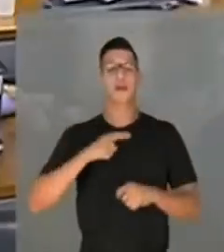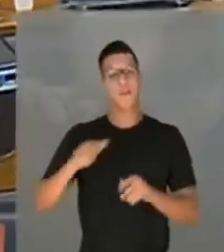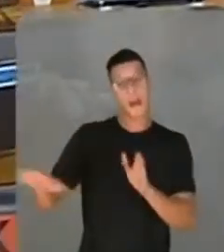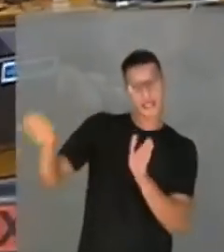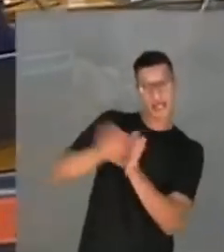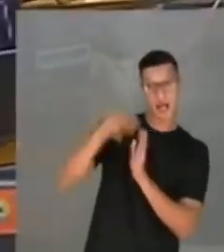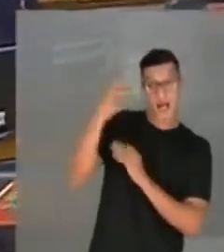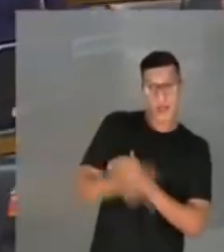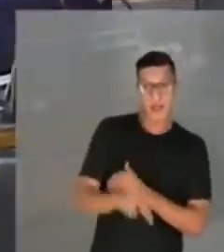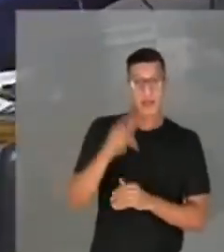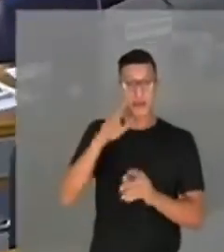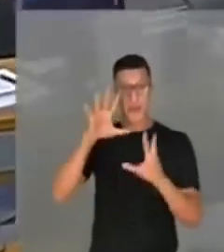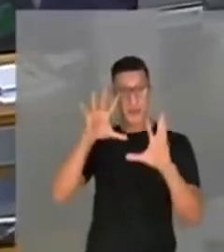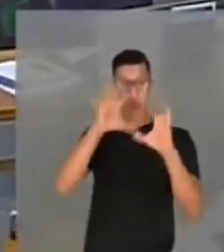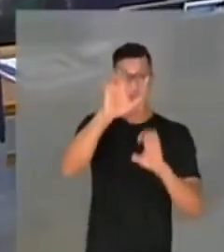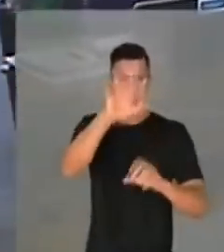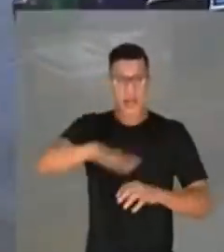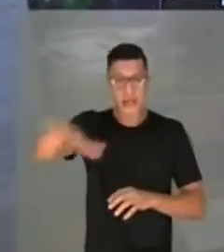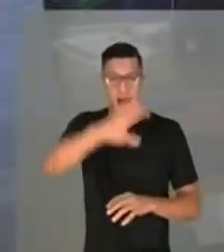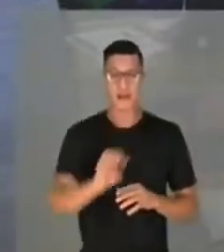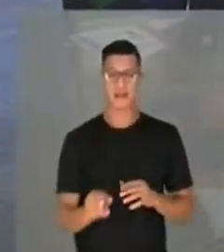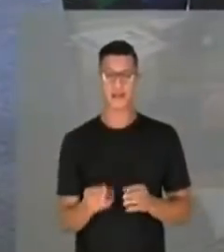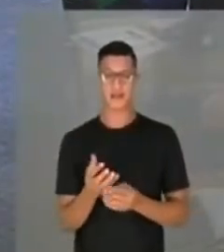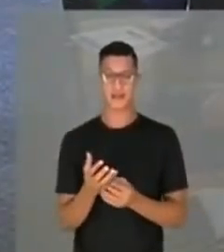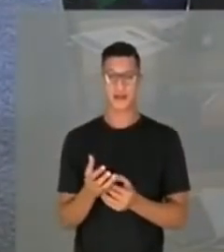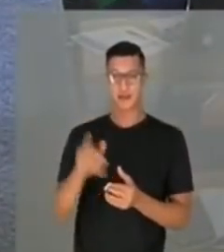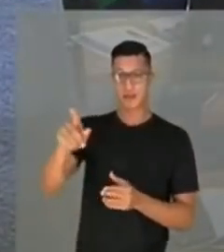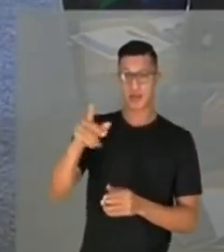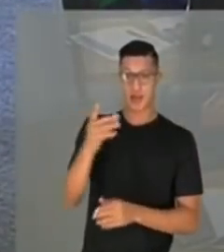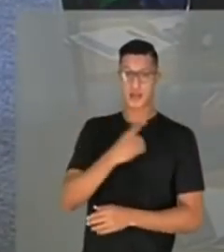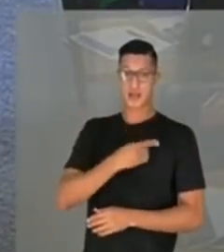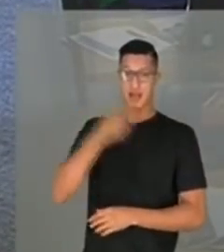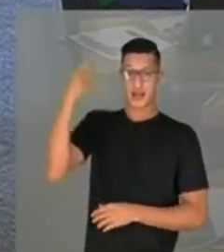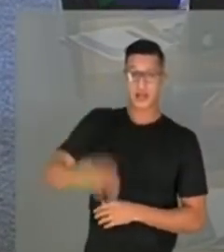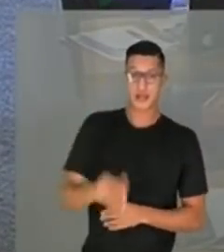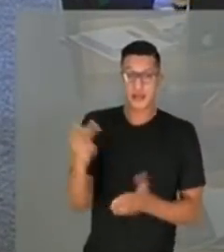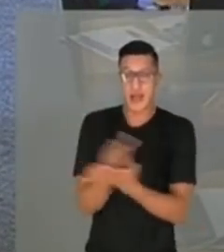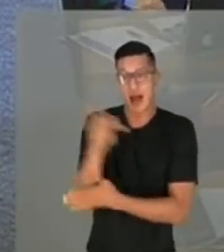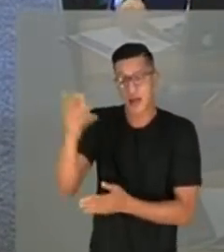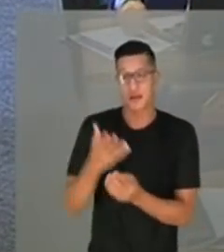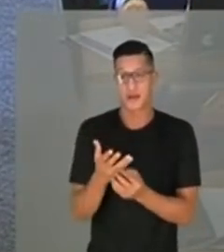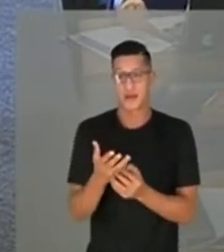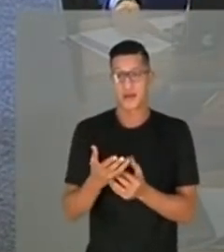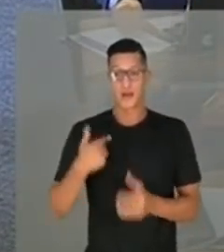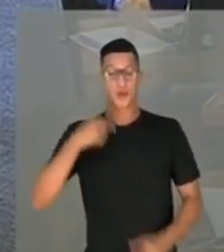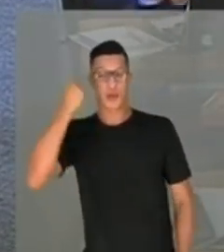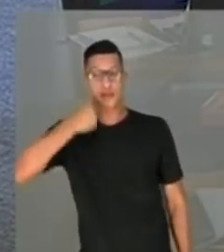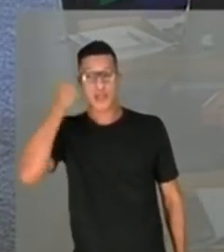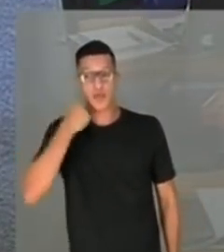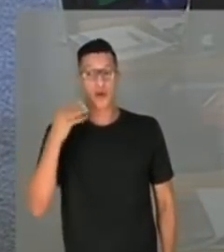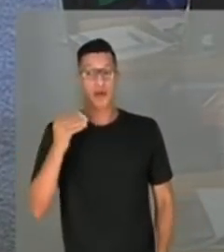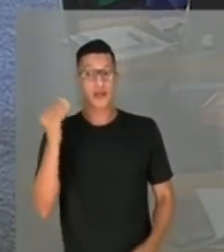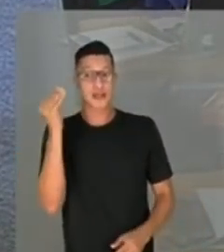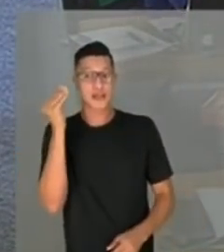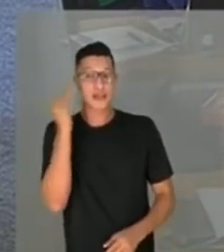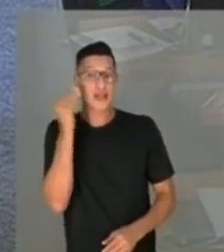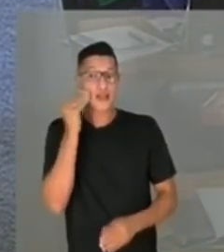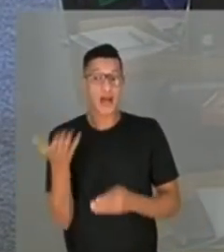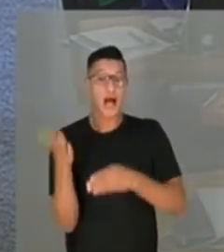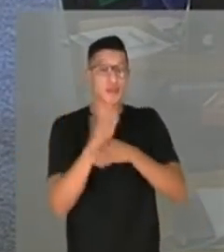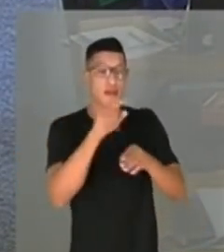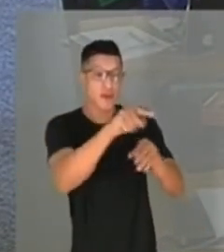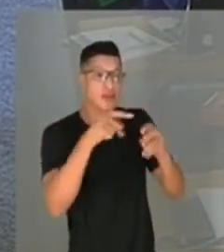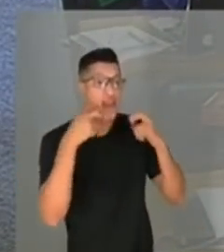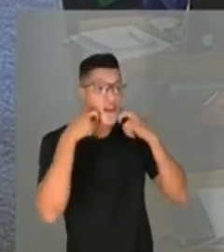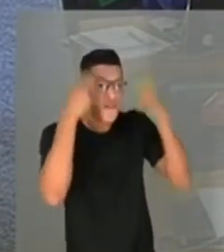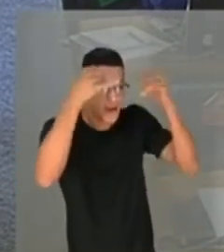chegar aqui e confrontar a advogada. V. nessa CPI na condição de delegado, me desculpe, está lugar errado. V. na condição de senador e tentando lhe ajudar a passar menos vergonha.